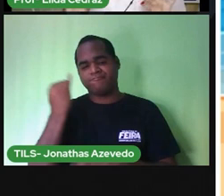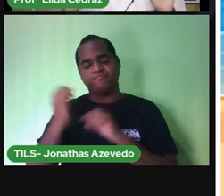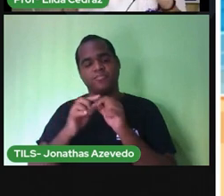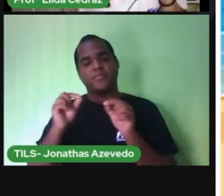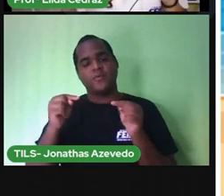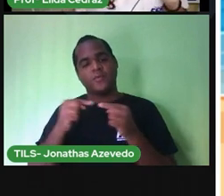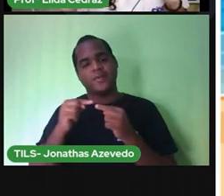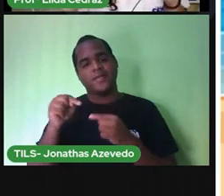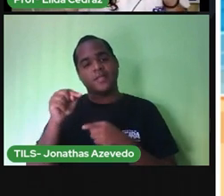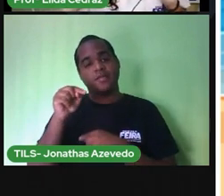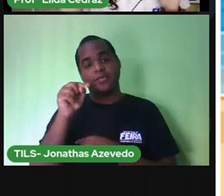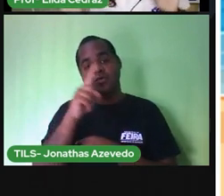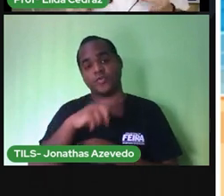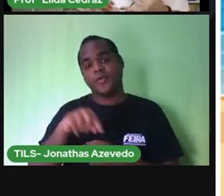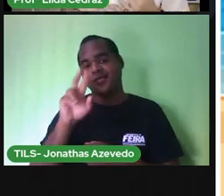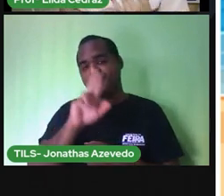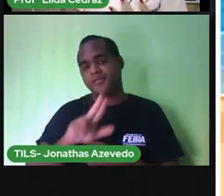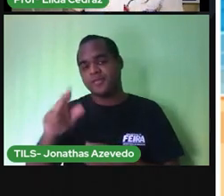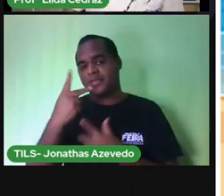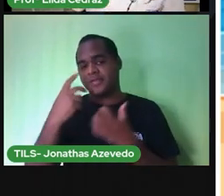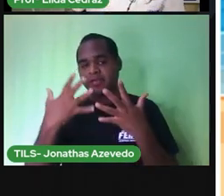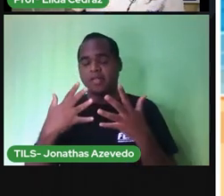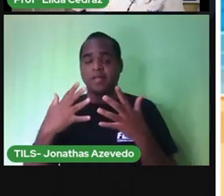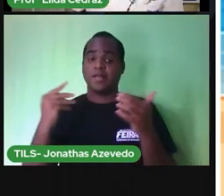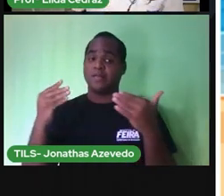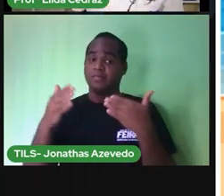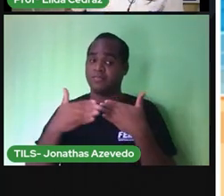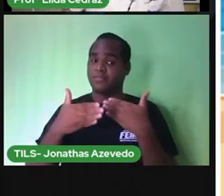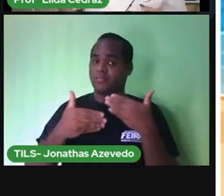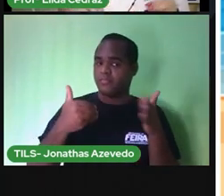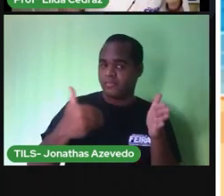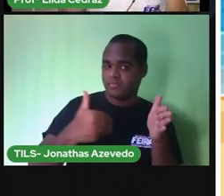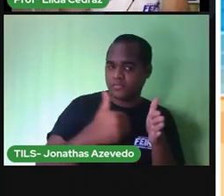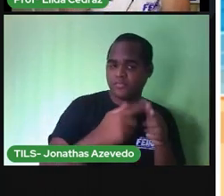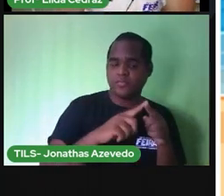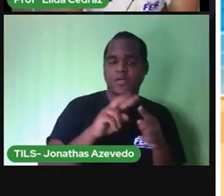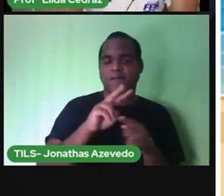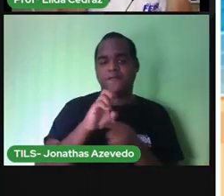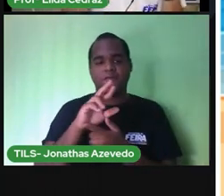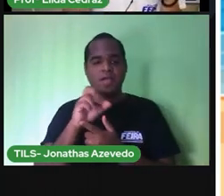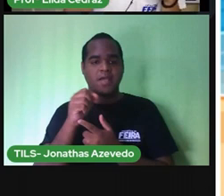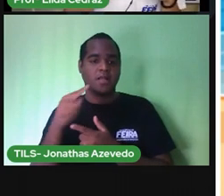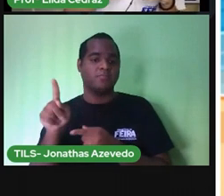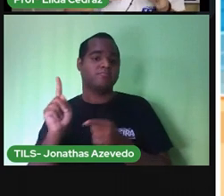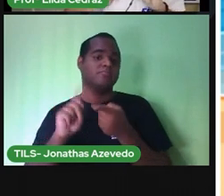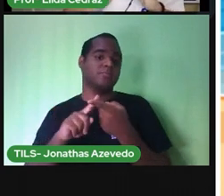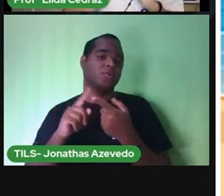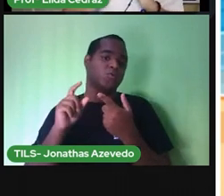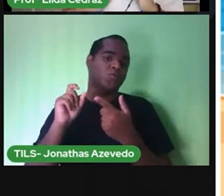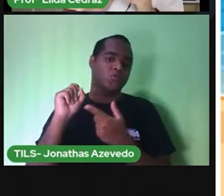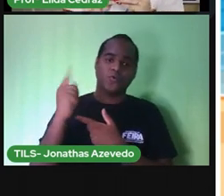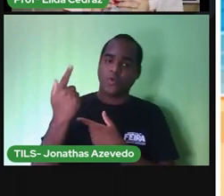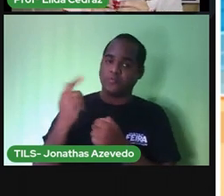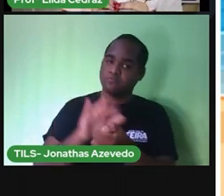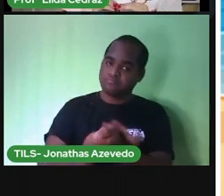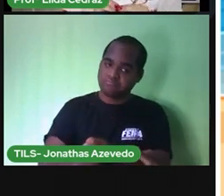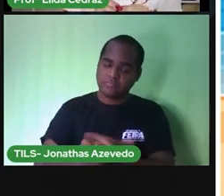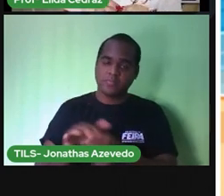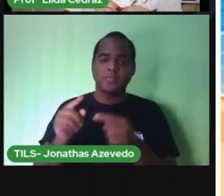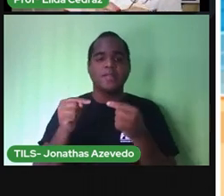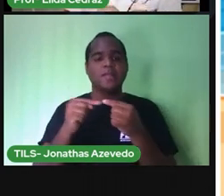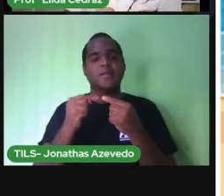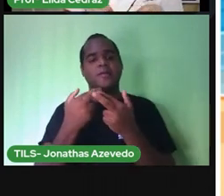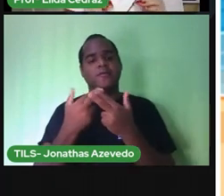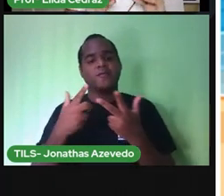usar no período do verão, protetor solar, tomar bastante líquido e usar roupas